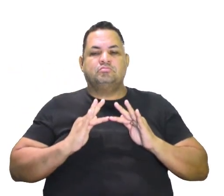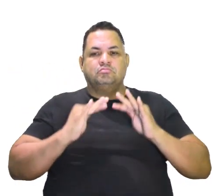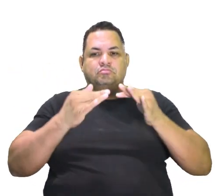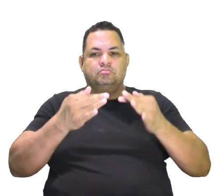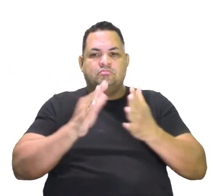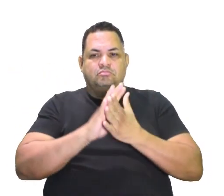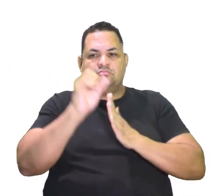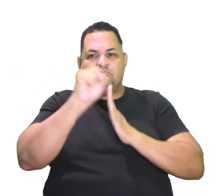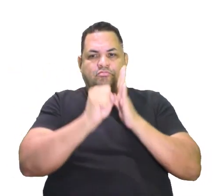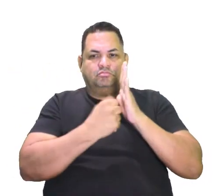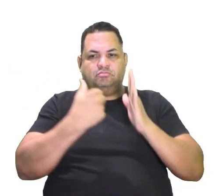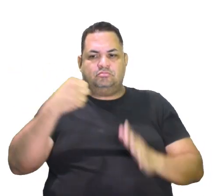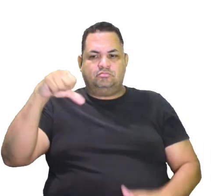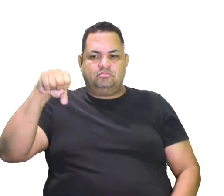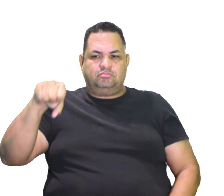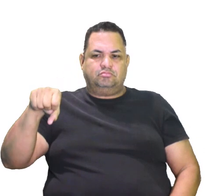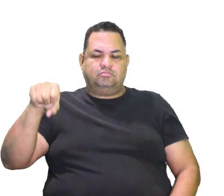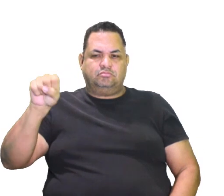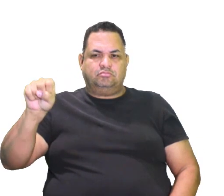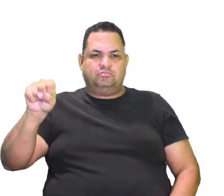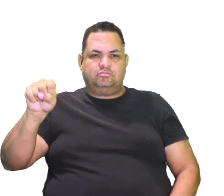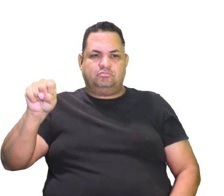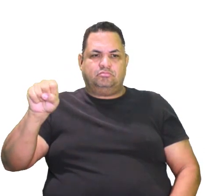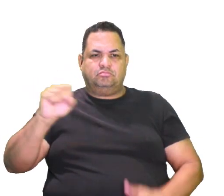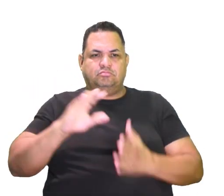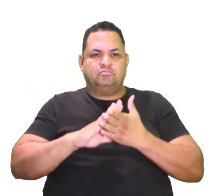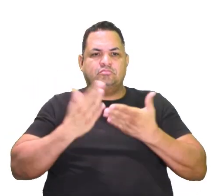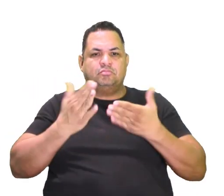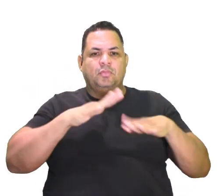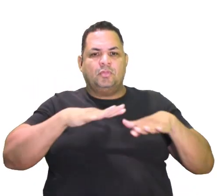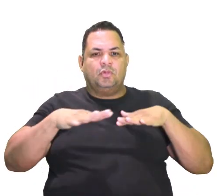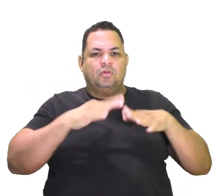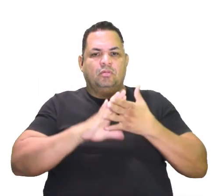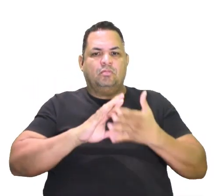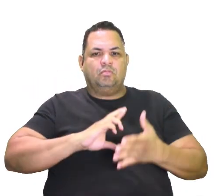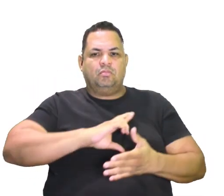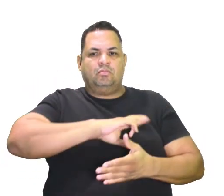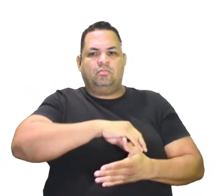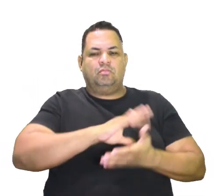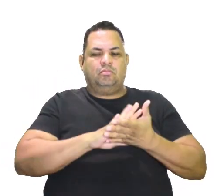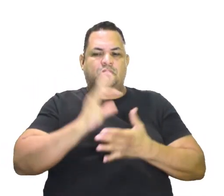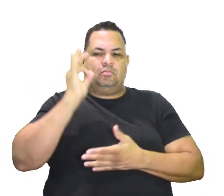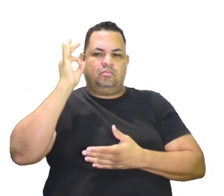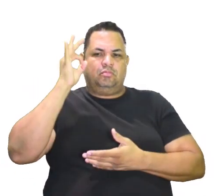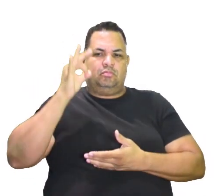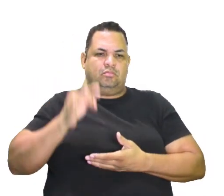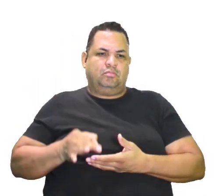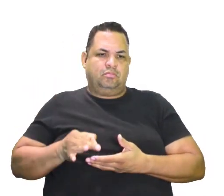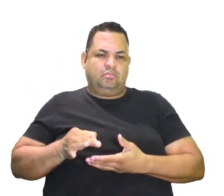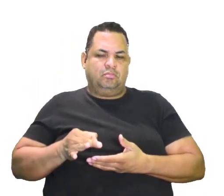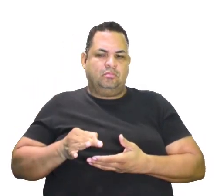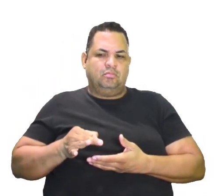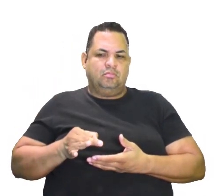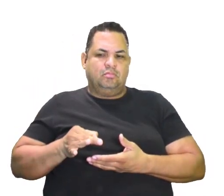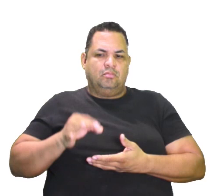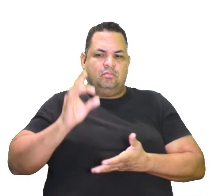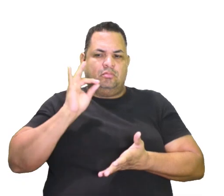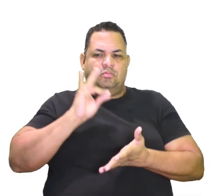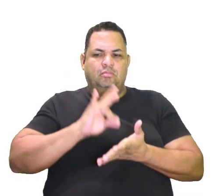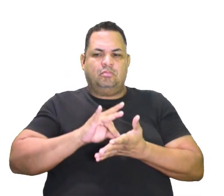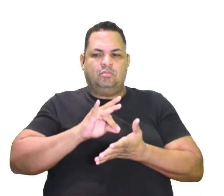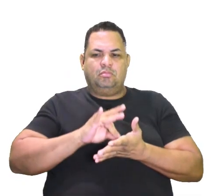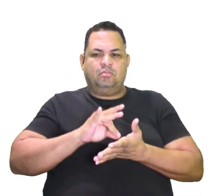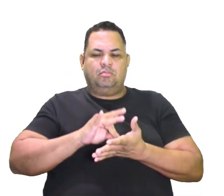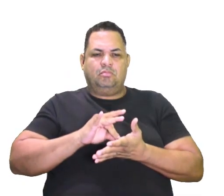do fim do século 18. Sobre o movimento do romantismo, está